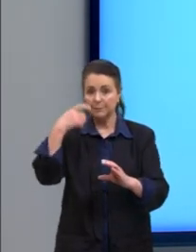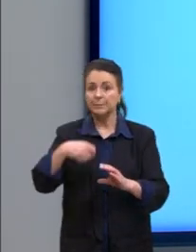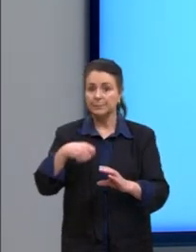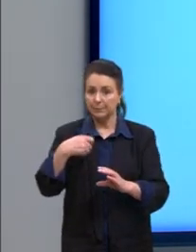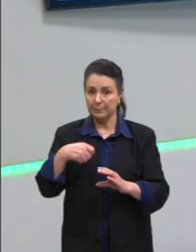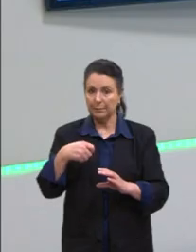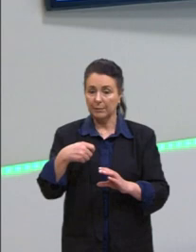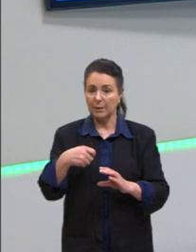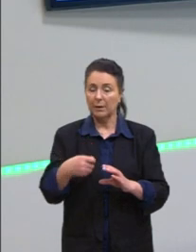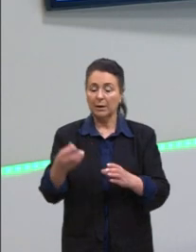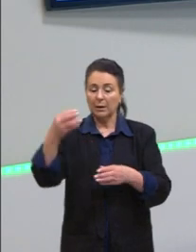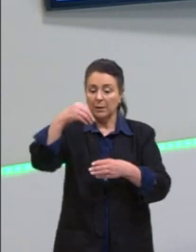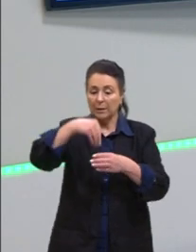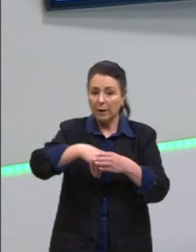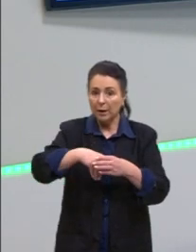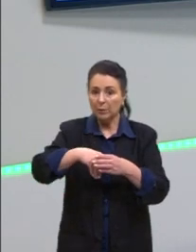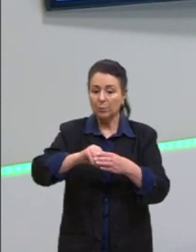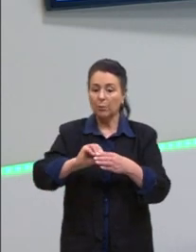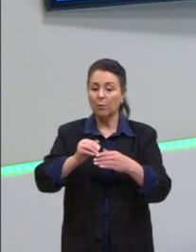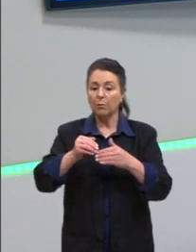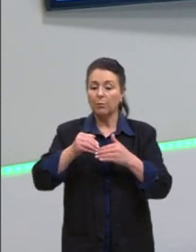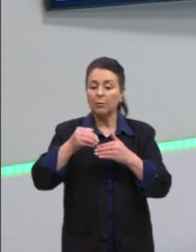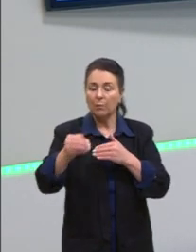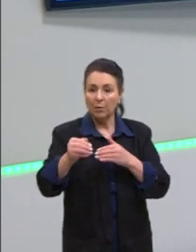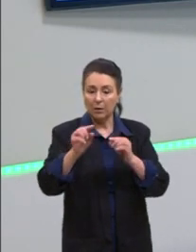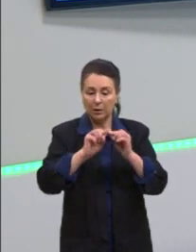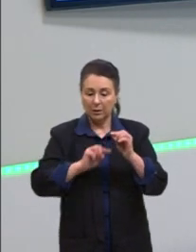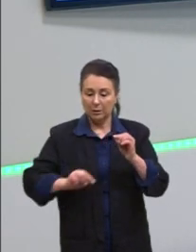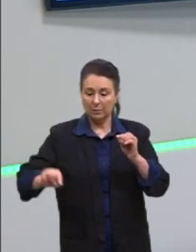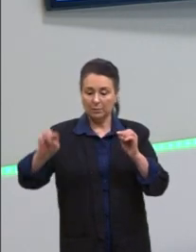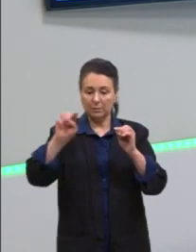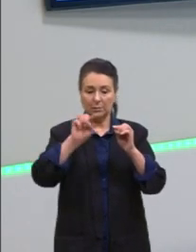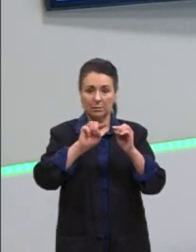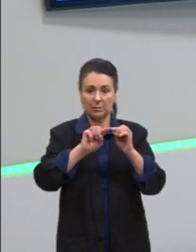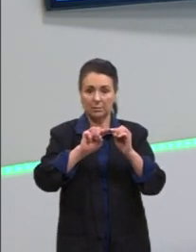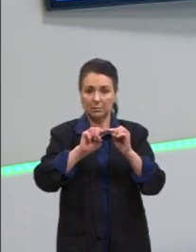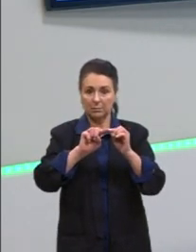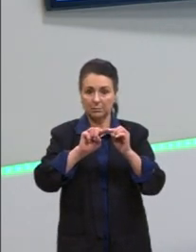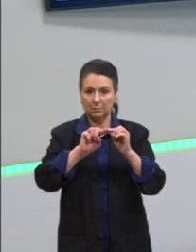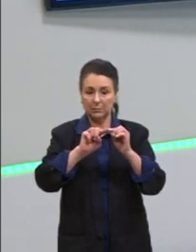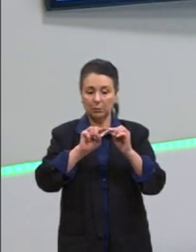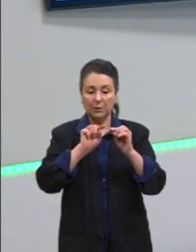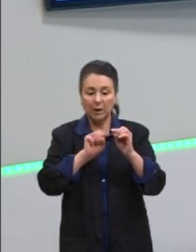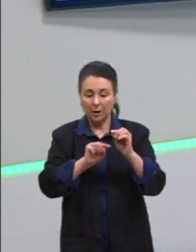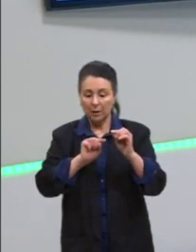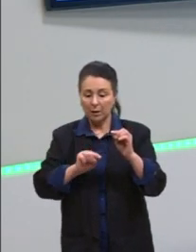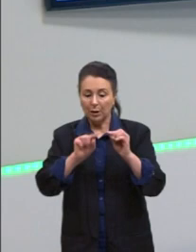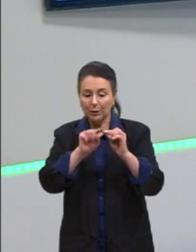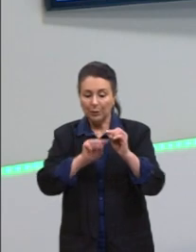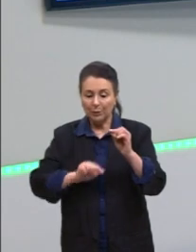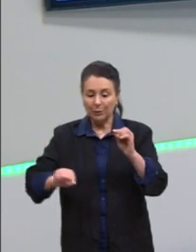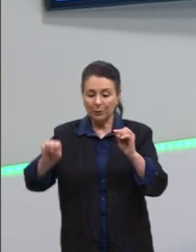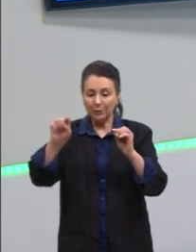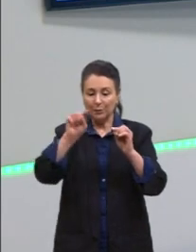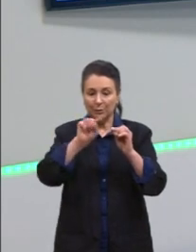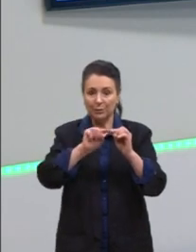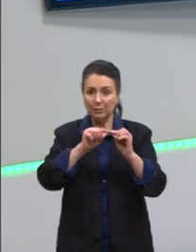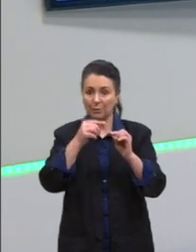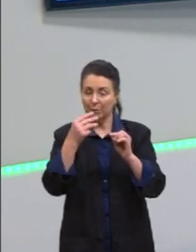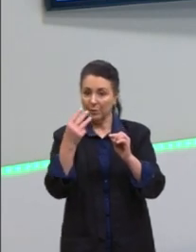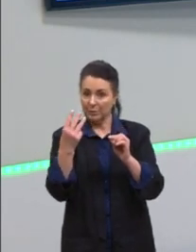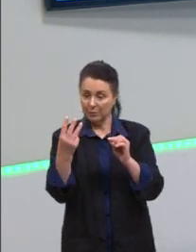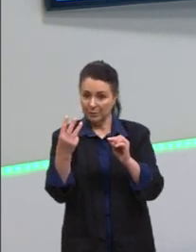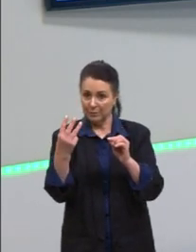circunferência, ou está fora, ou pertence, está no contorno dela. São as três posições que nós